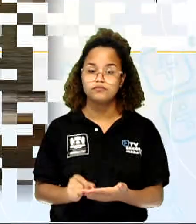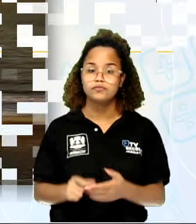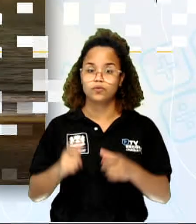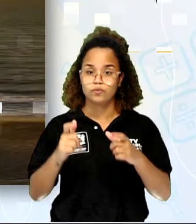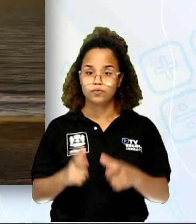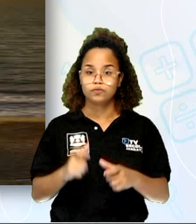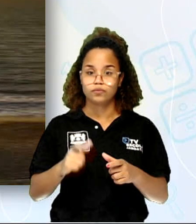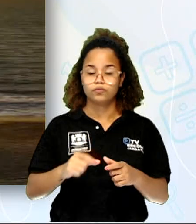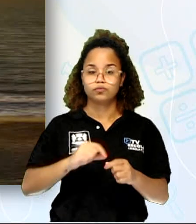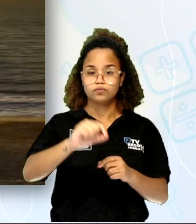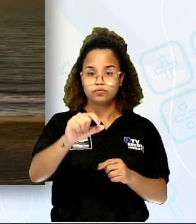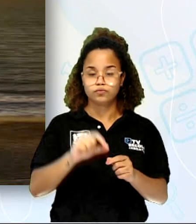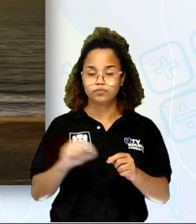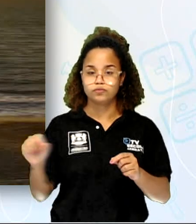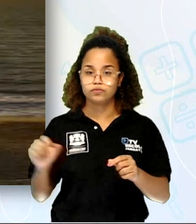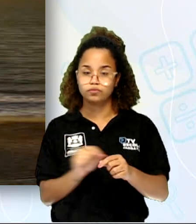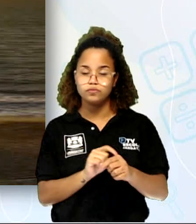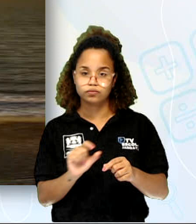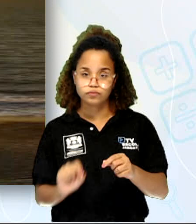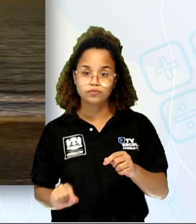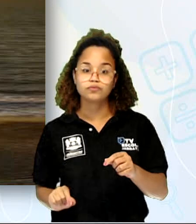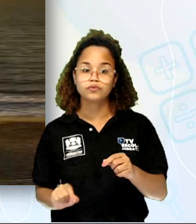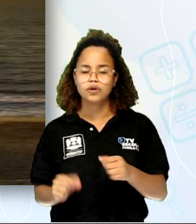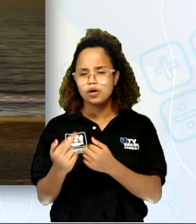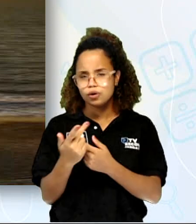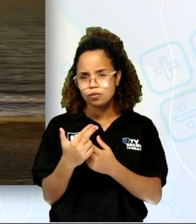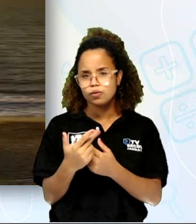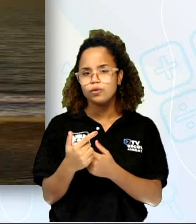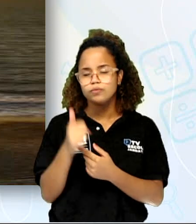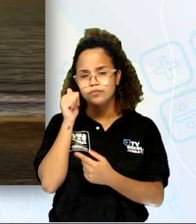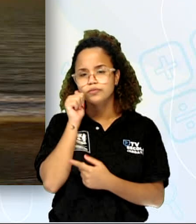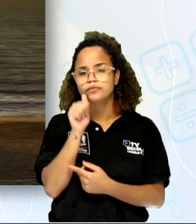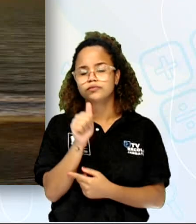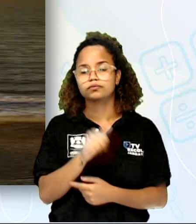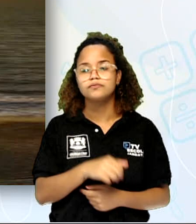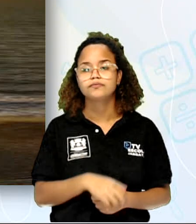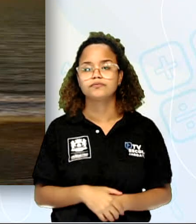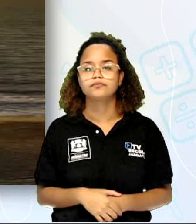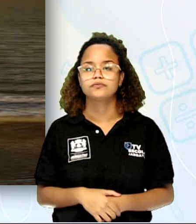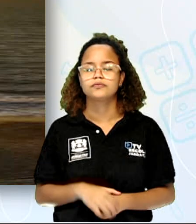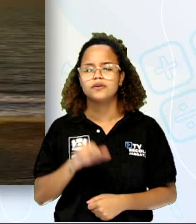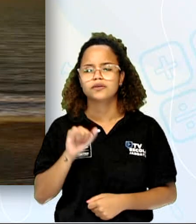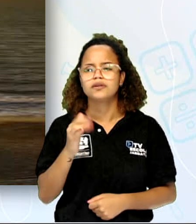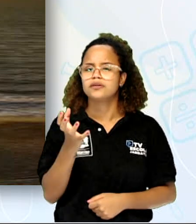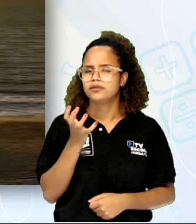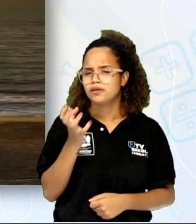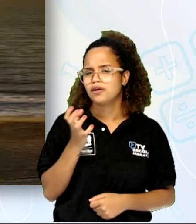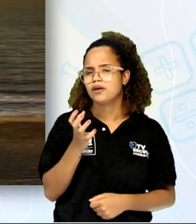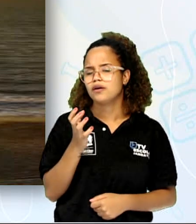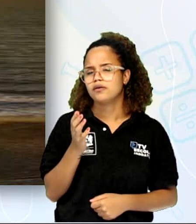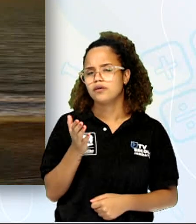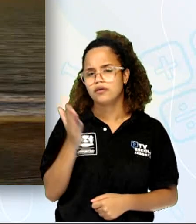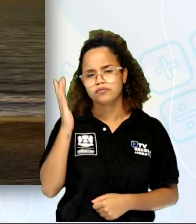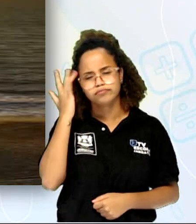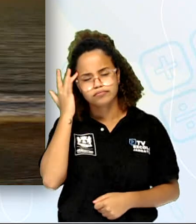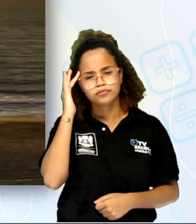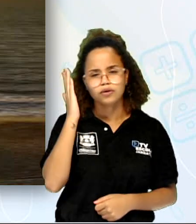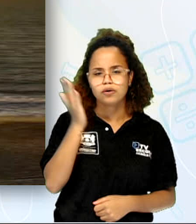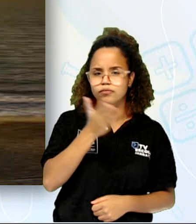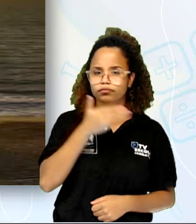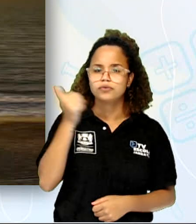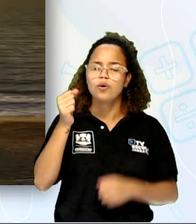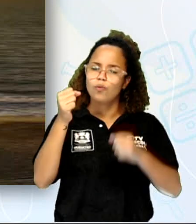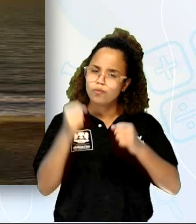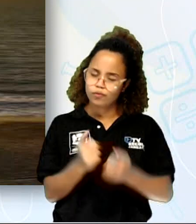cardeais, do mesmo jeito que ela está aí. Se você preferir, você achar melhor, você